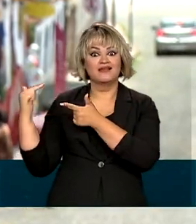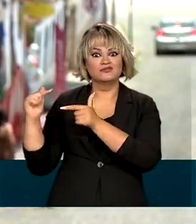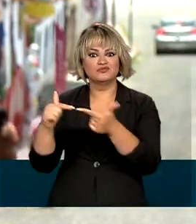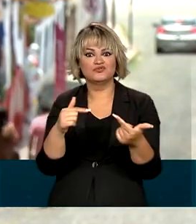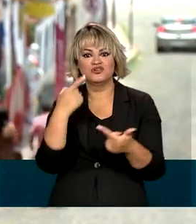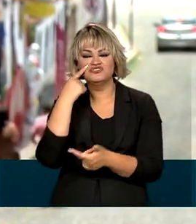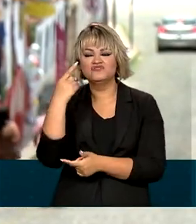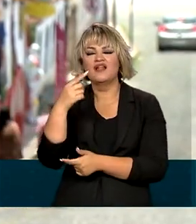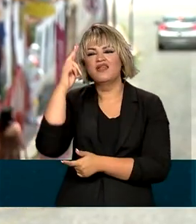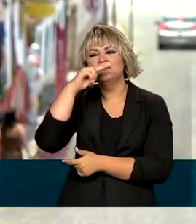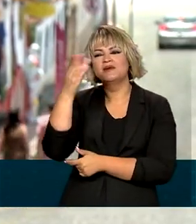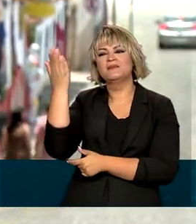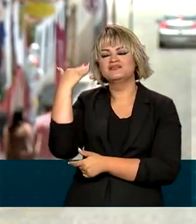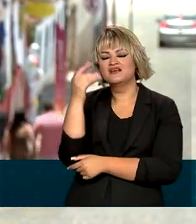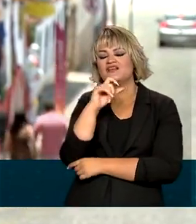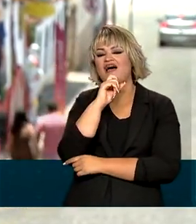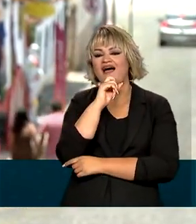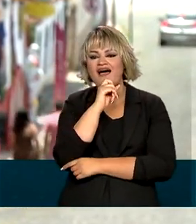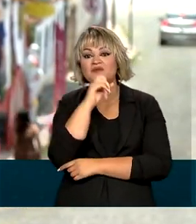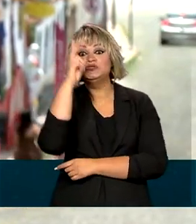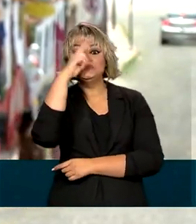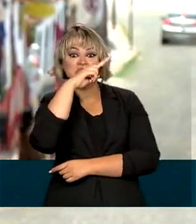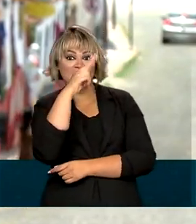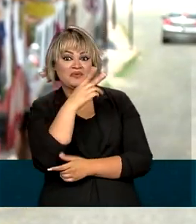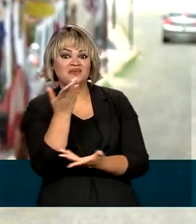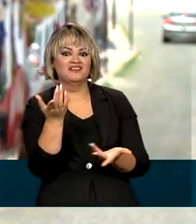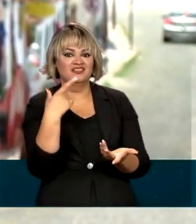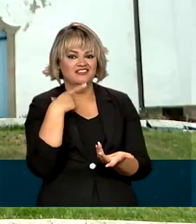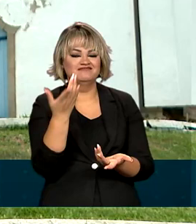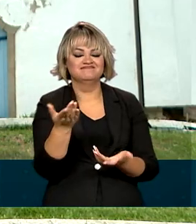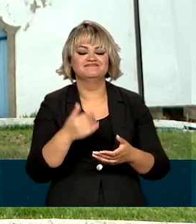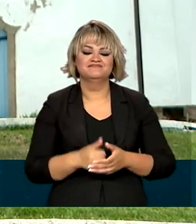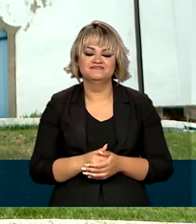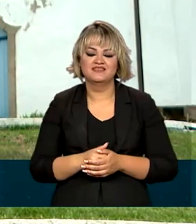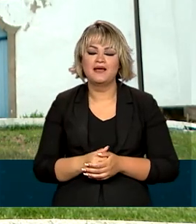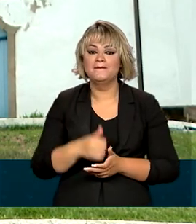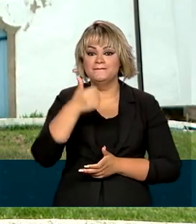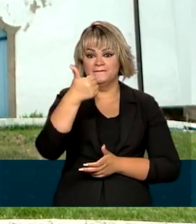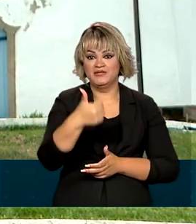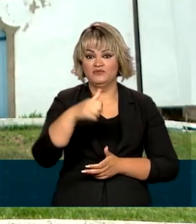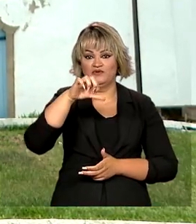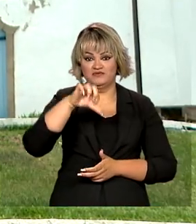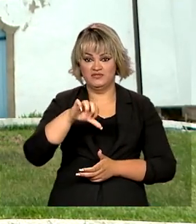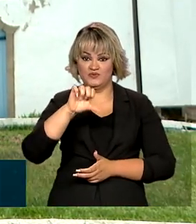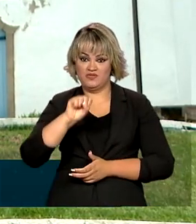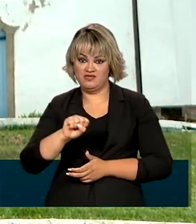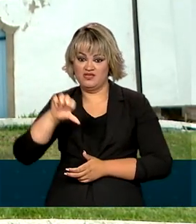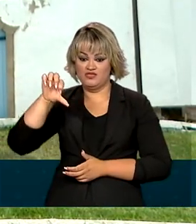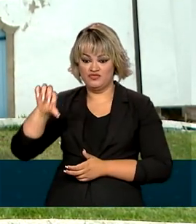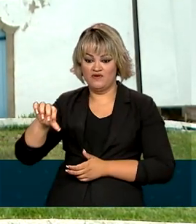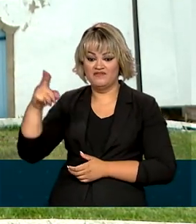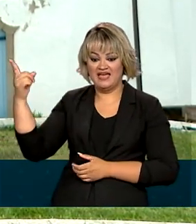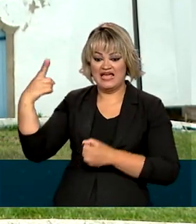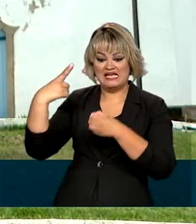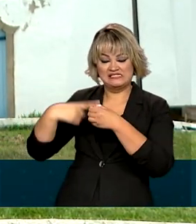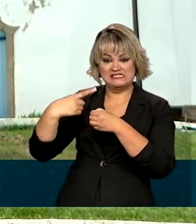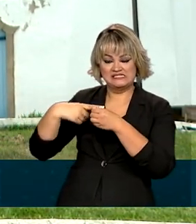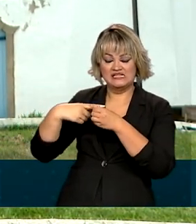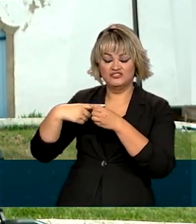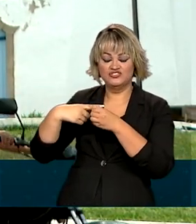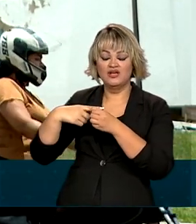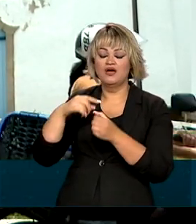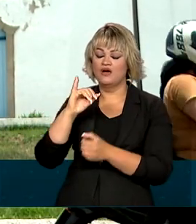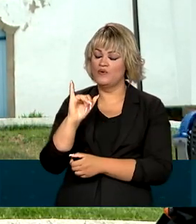que relembra mais o passado, que tem uma história por trás de tudo. Em 1989, a cidade foi tombada pelo IFAM,